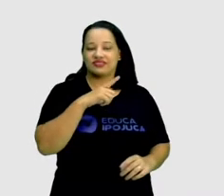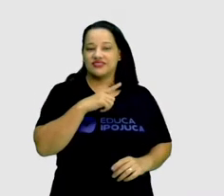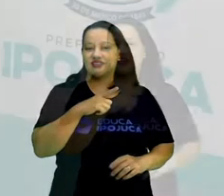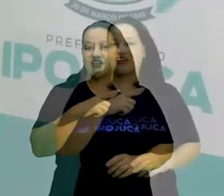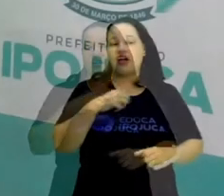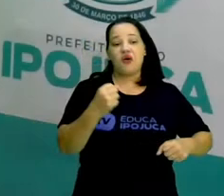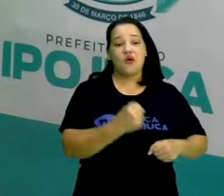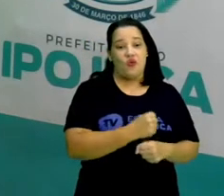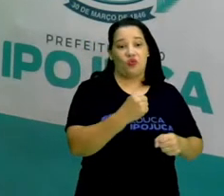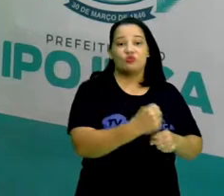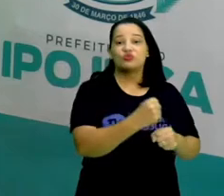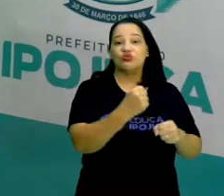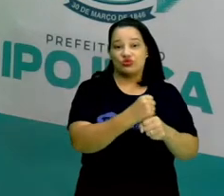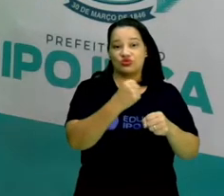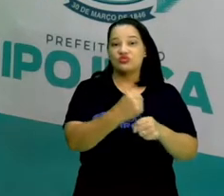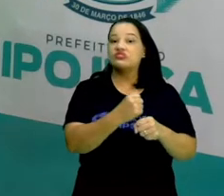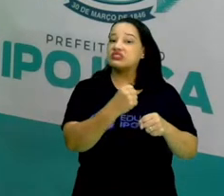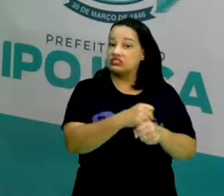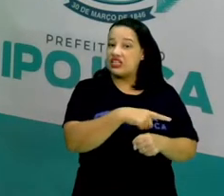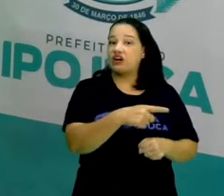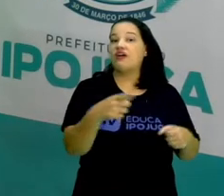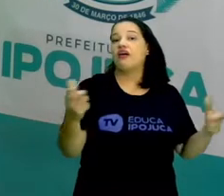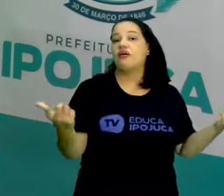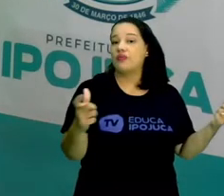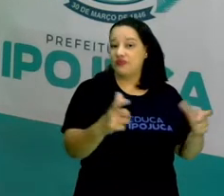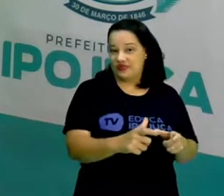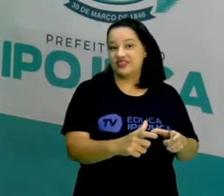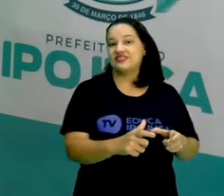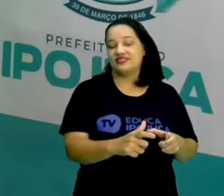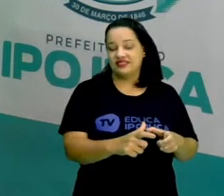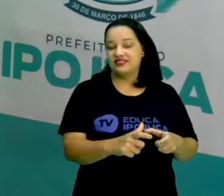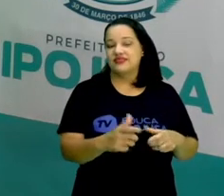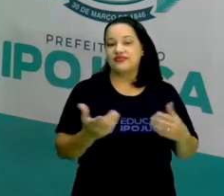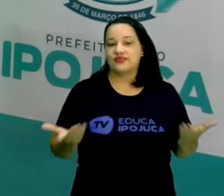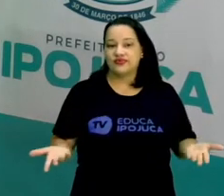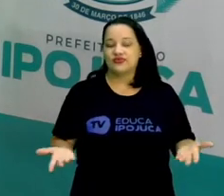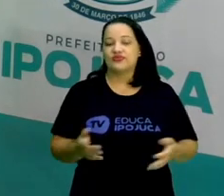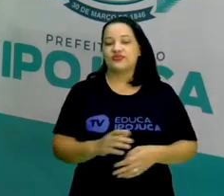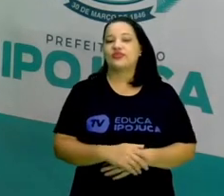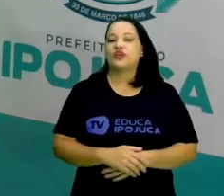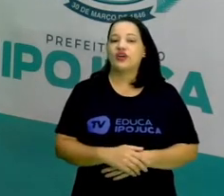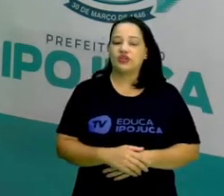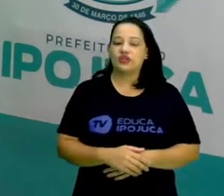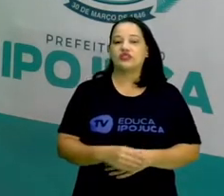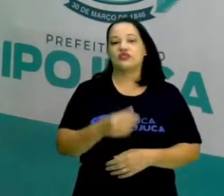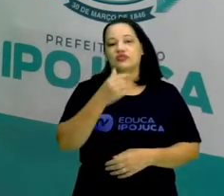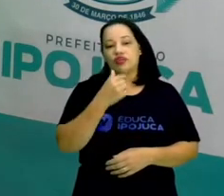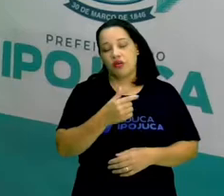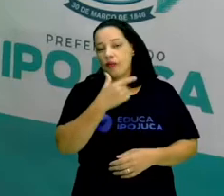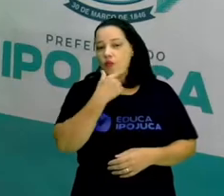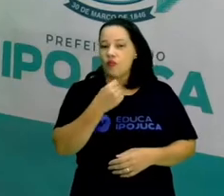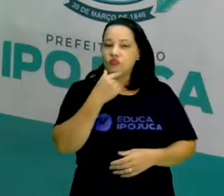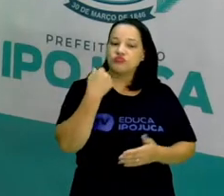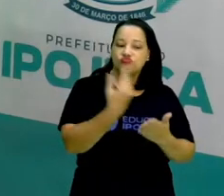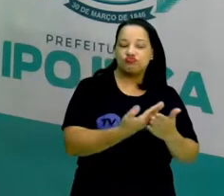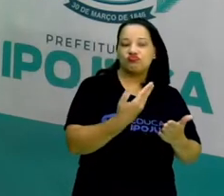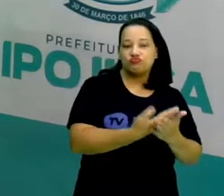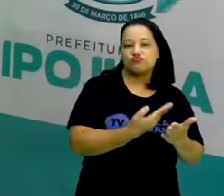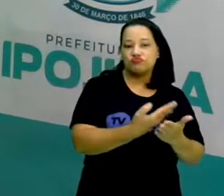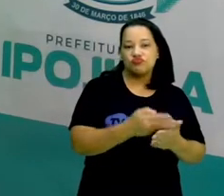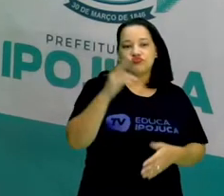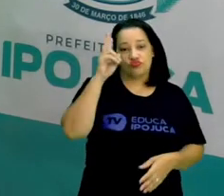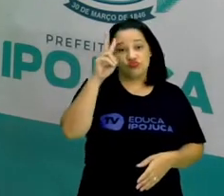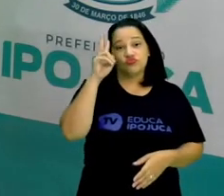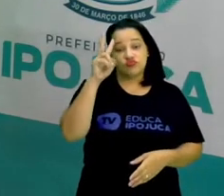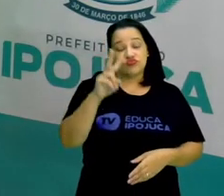construções que existia desta época era um pouco menos. De acordo com historiadores, o município do